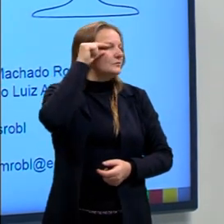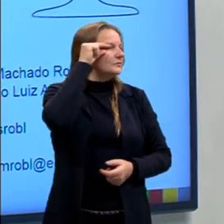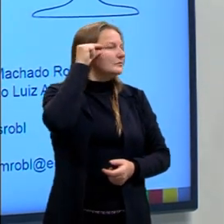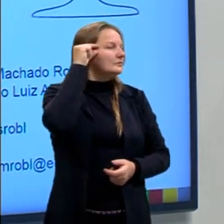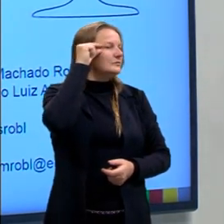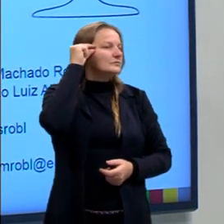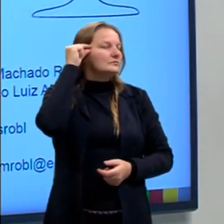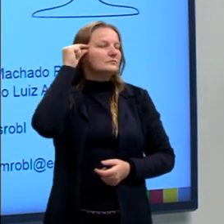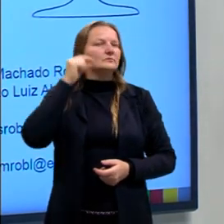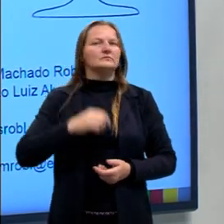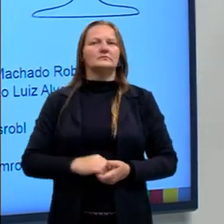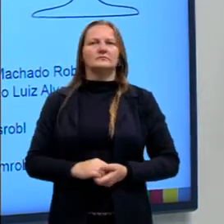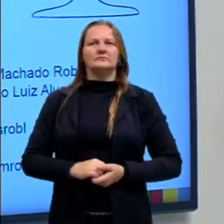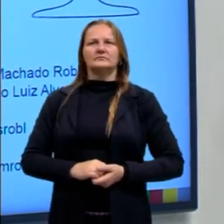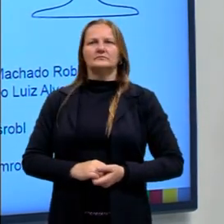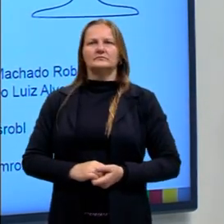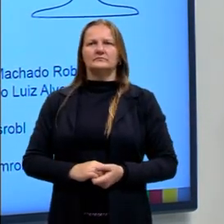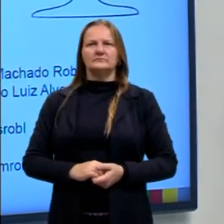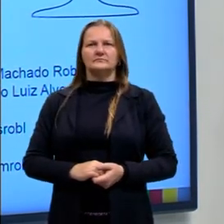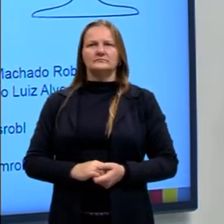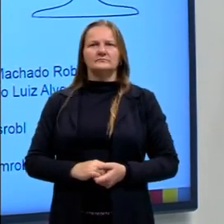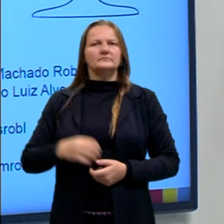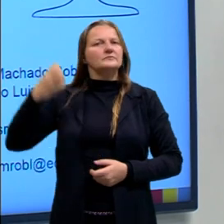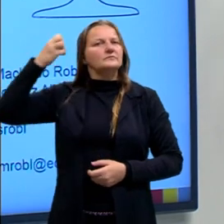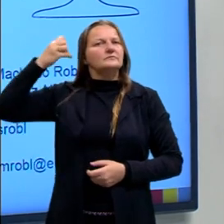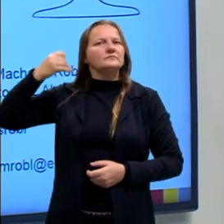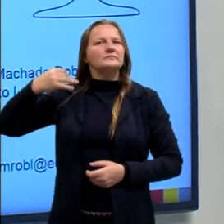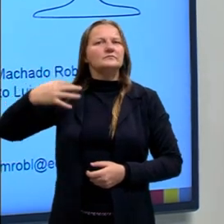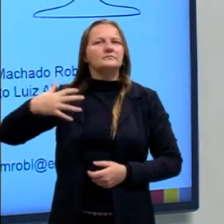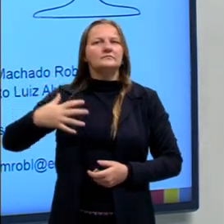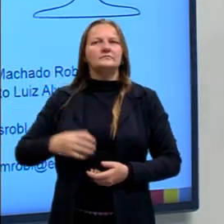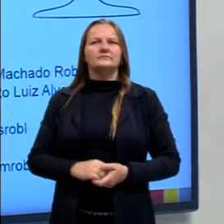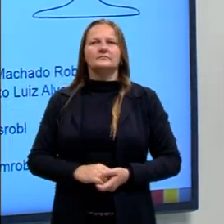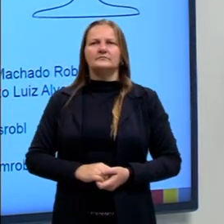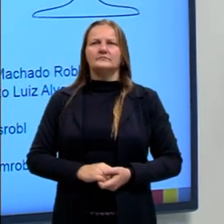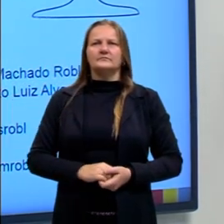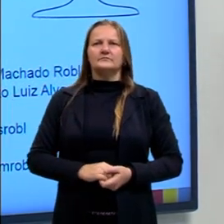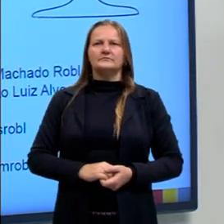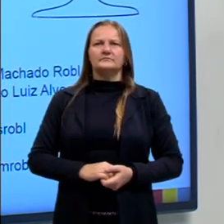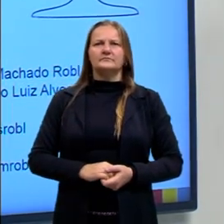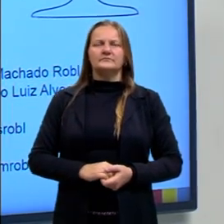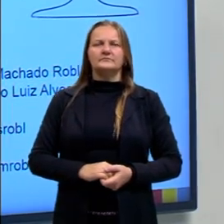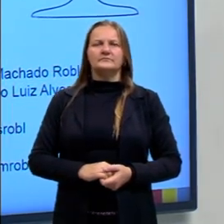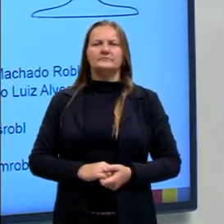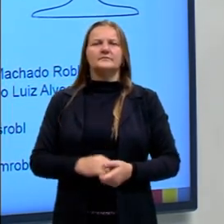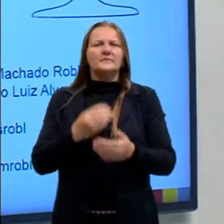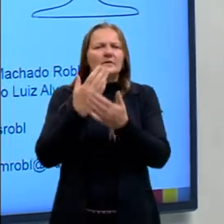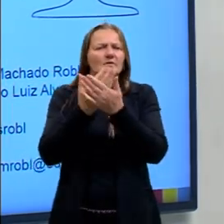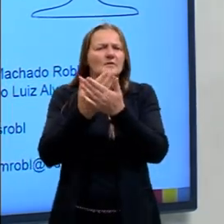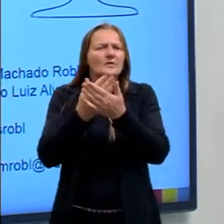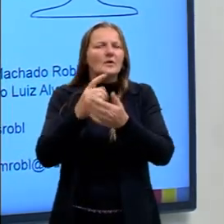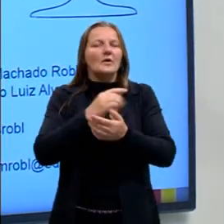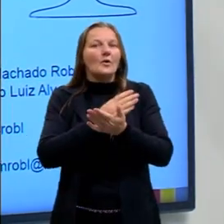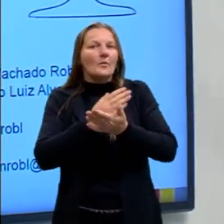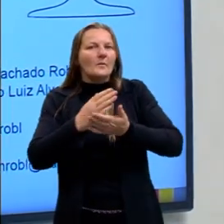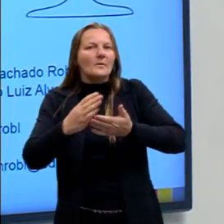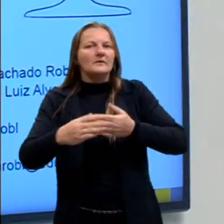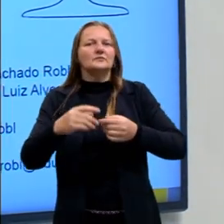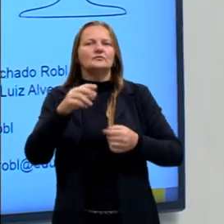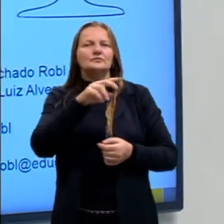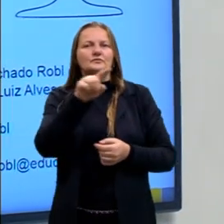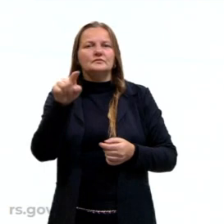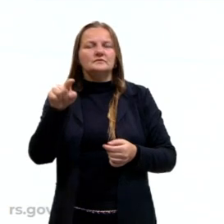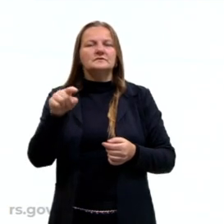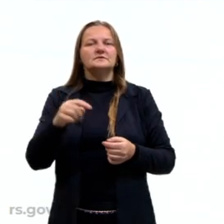grossas, esse sou eu que eu te descrevi, tá, gurizada? Então, todo início de aula, você já conhece, você já sabe, então nós